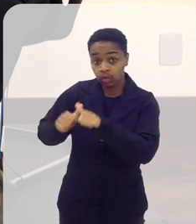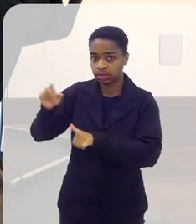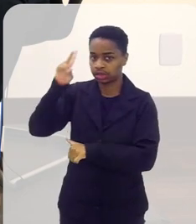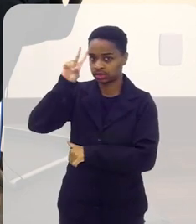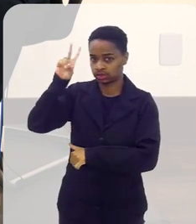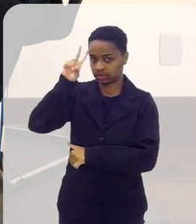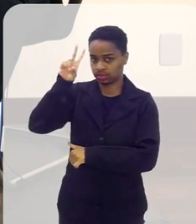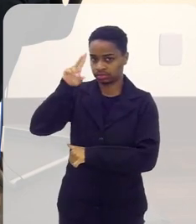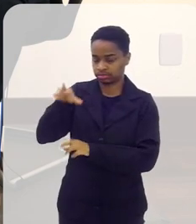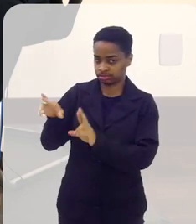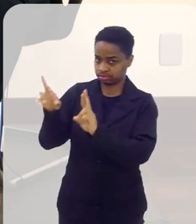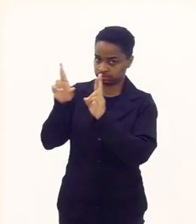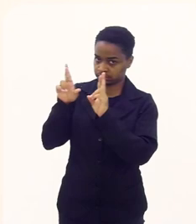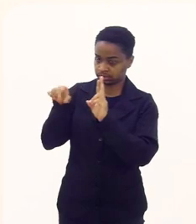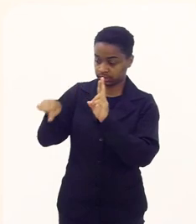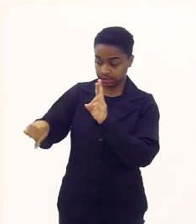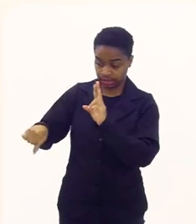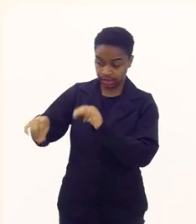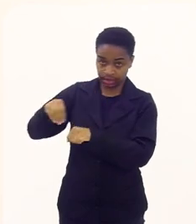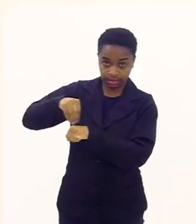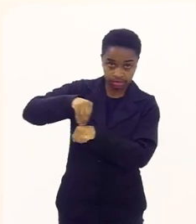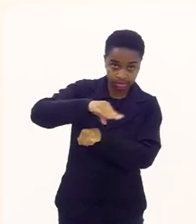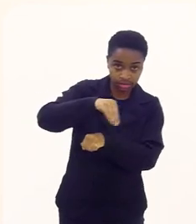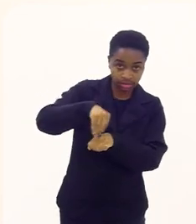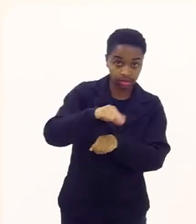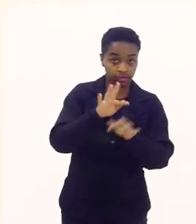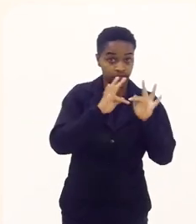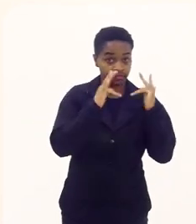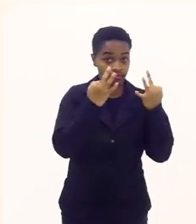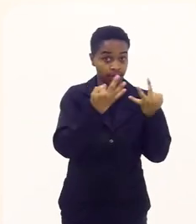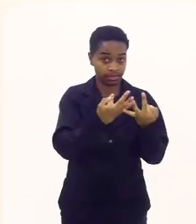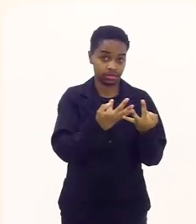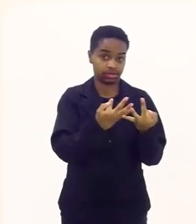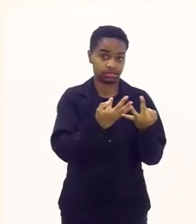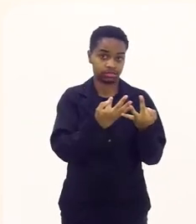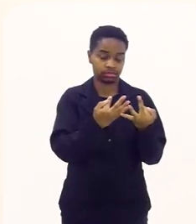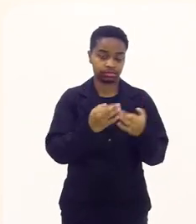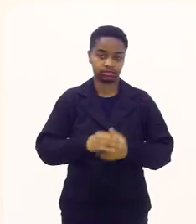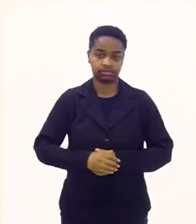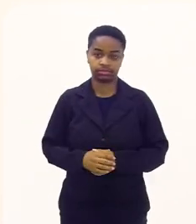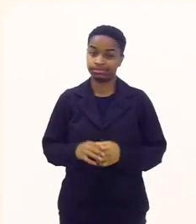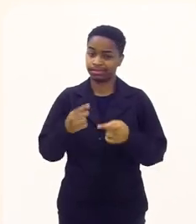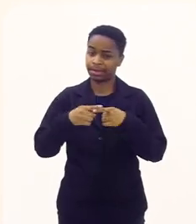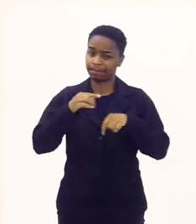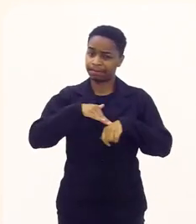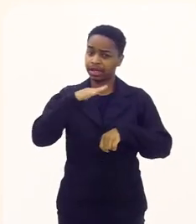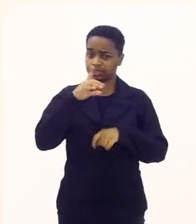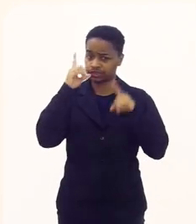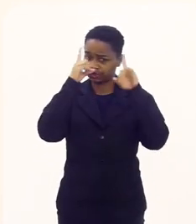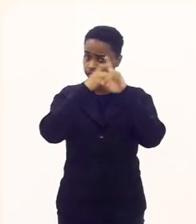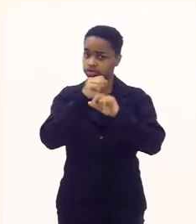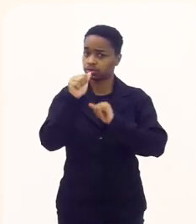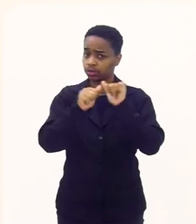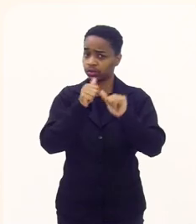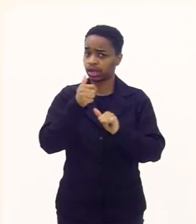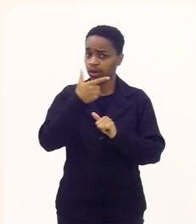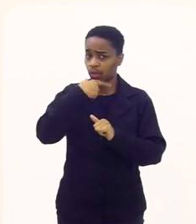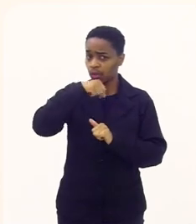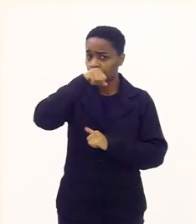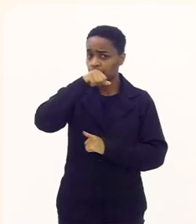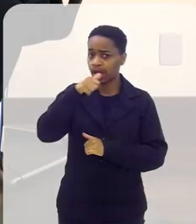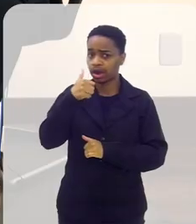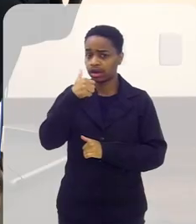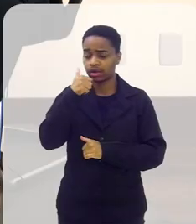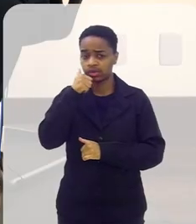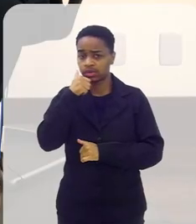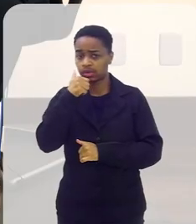história na cabeça da criança na esperança que ela venha mudar essa história na cabeça do pai que é mais difícil